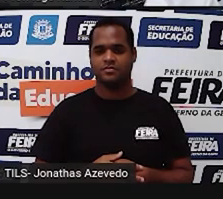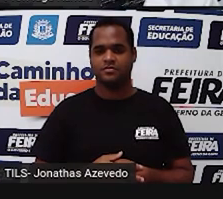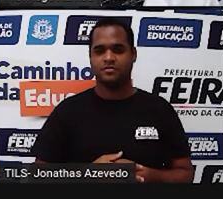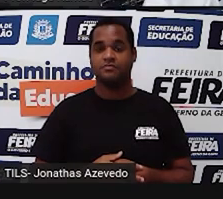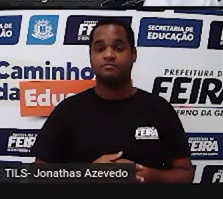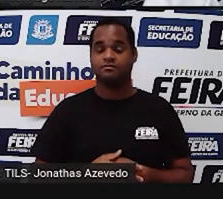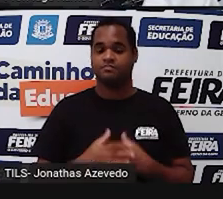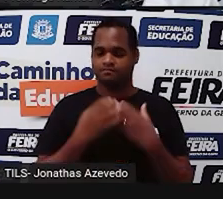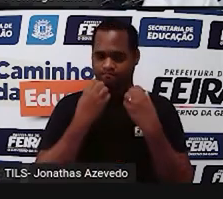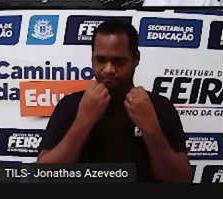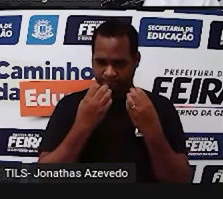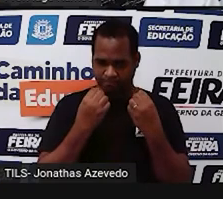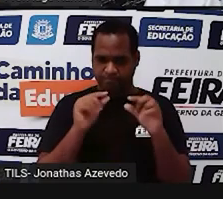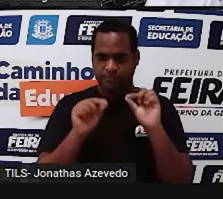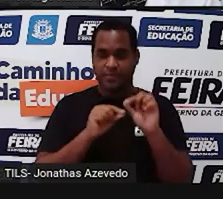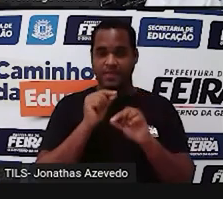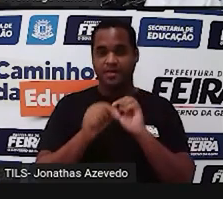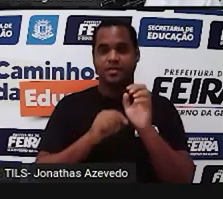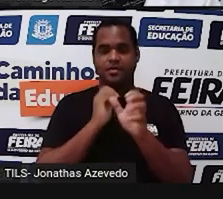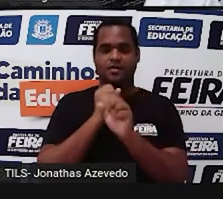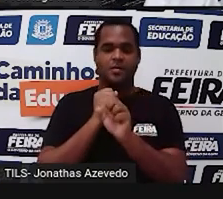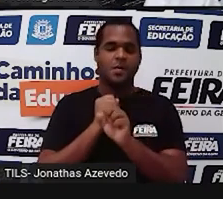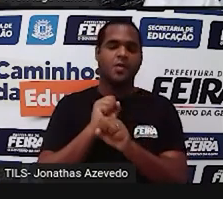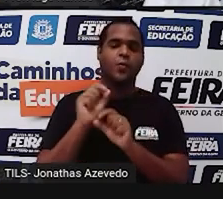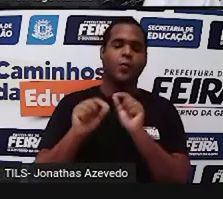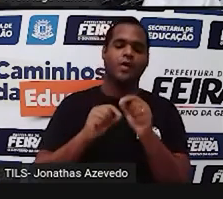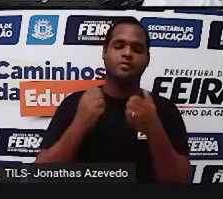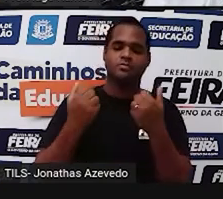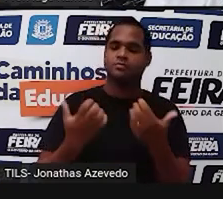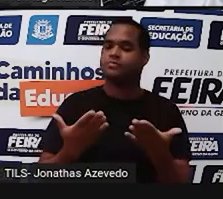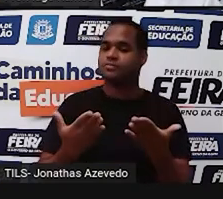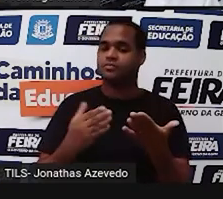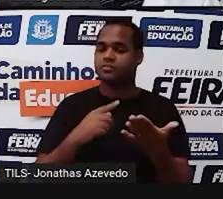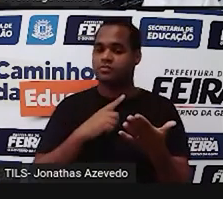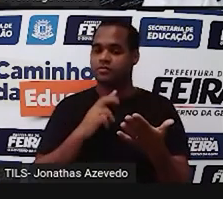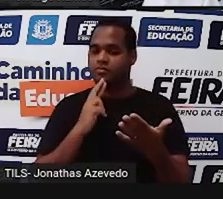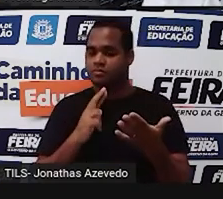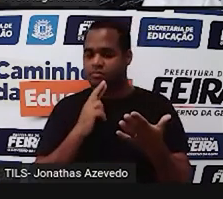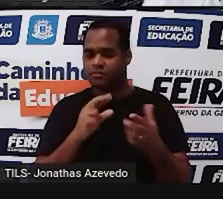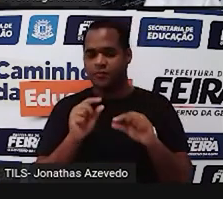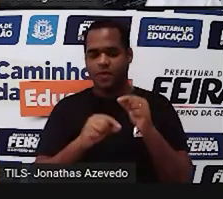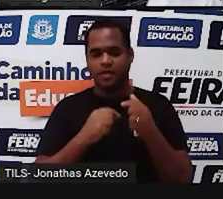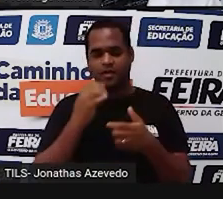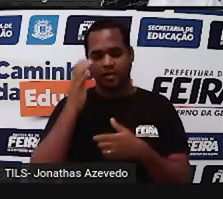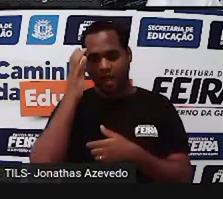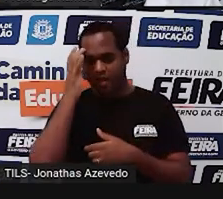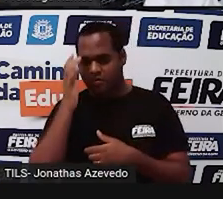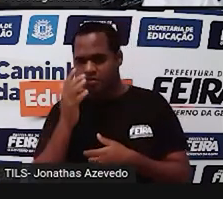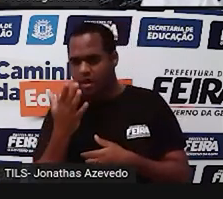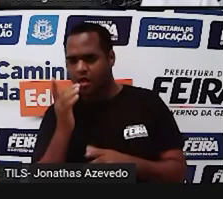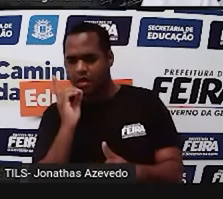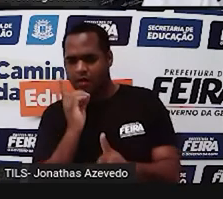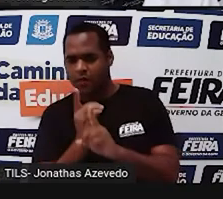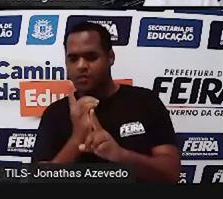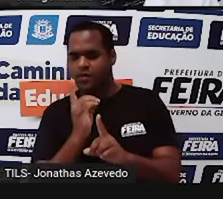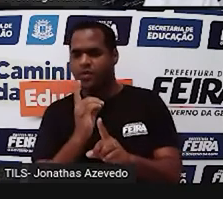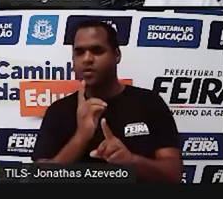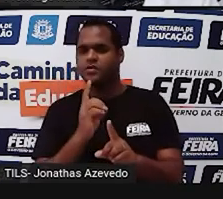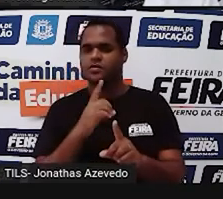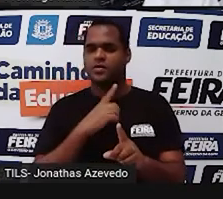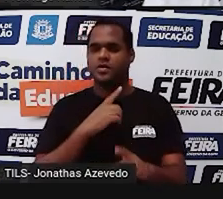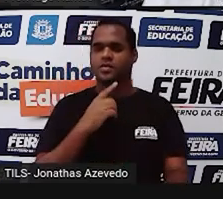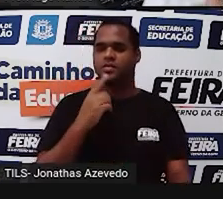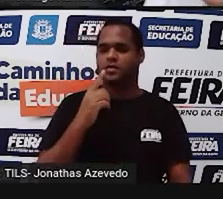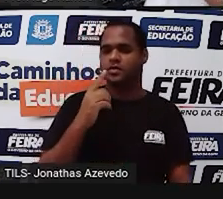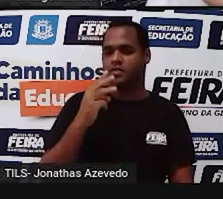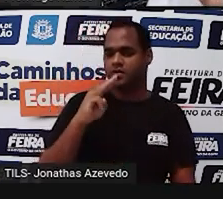Bom, qual foi o cálculo feito aí, né? Esse resultado que a gente achou do 35,552